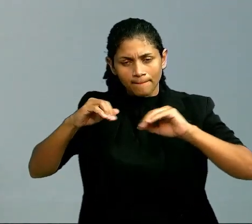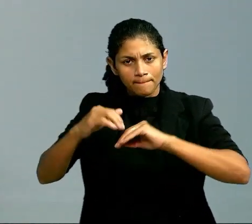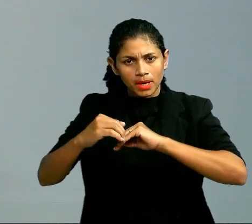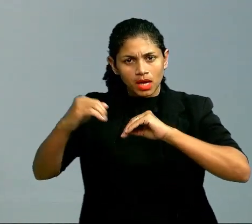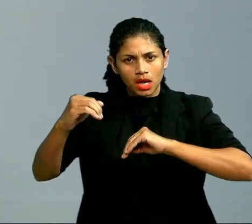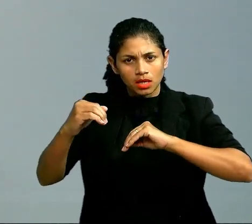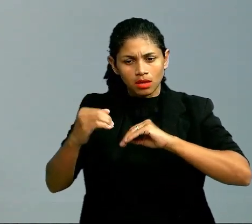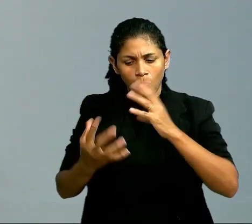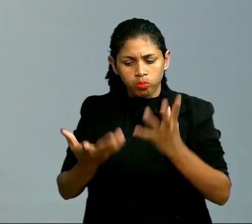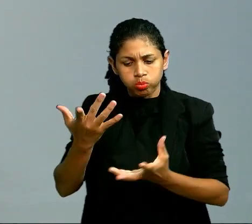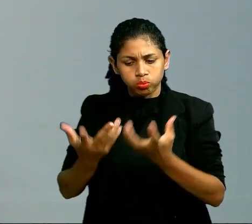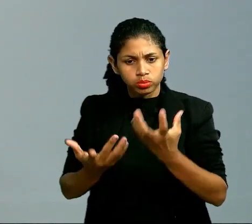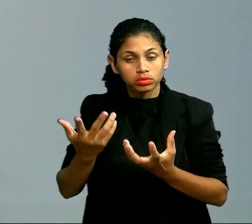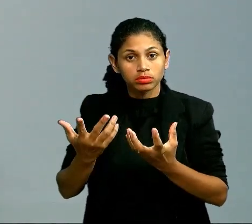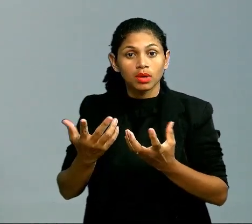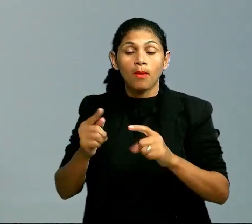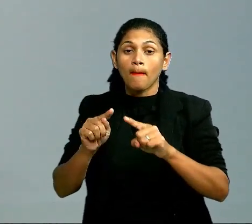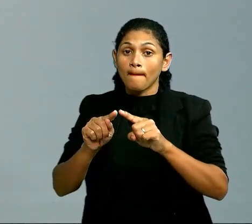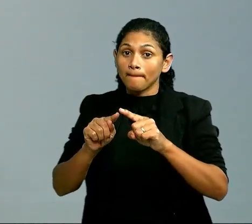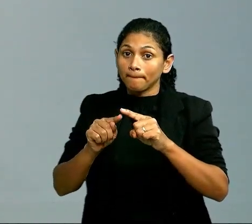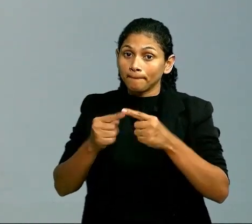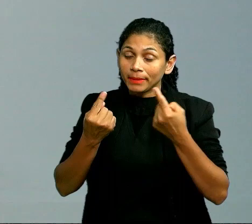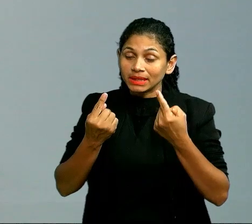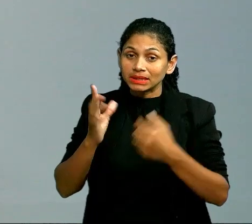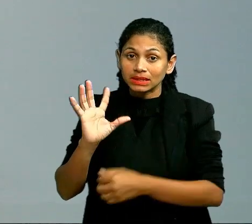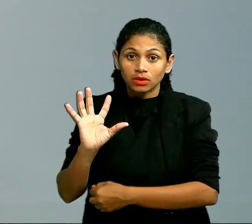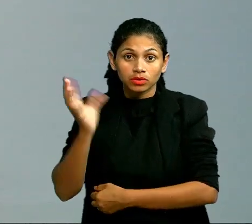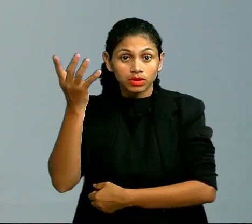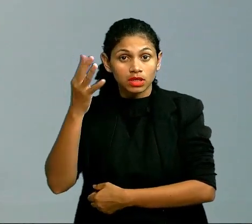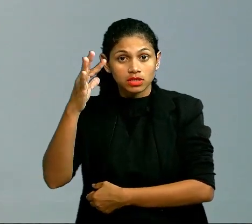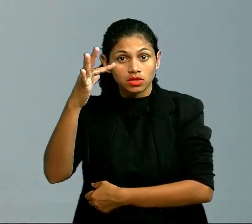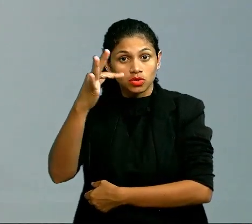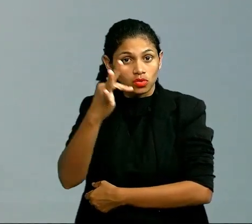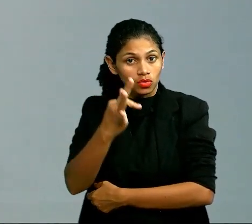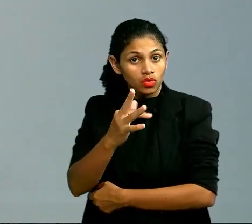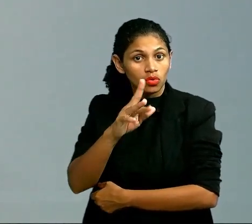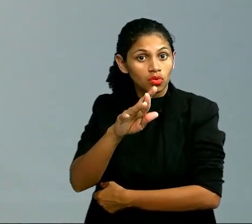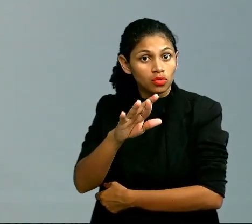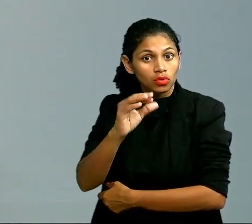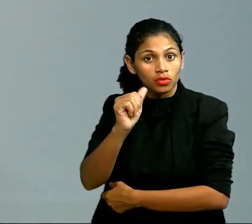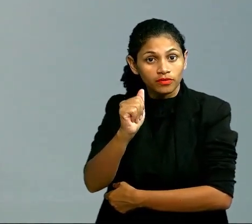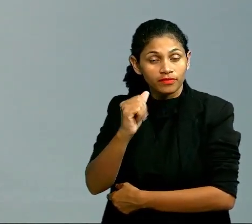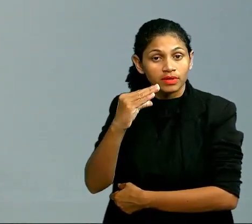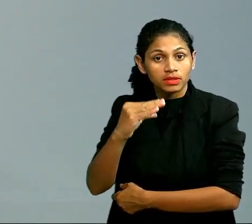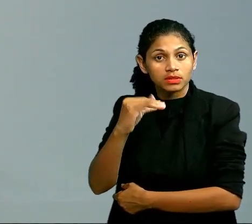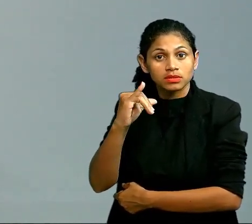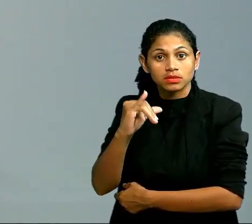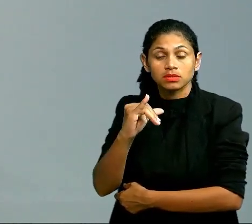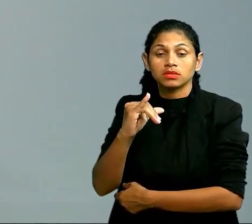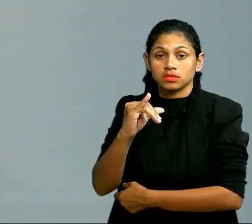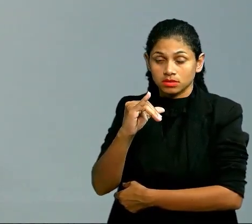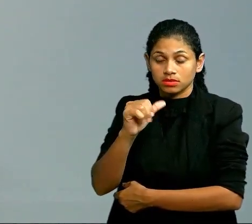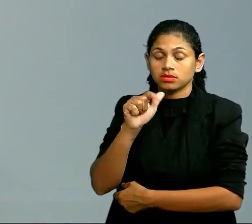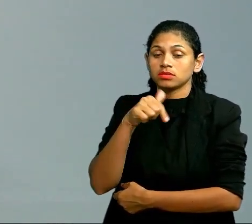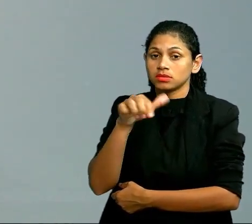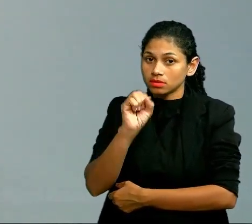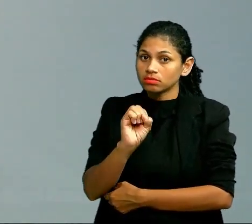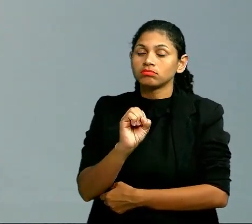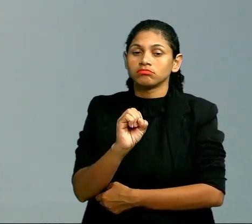Mas onde acontece, pessoal? Acontece no fracionamento. E a questão está perguntando para a gente sobre craqueamento. Então na